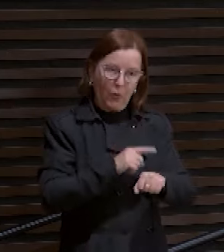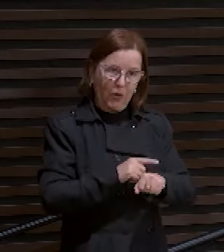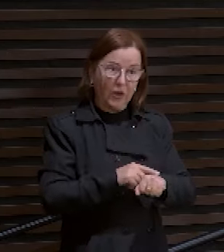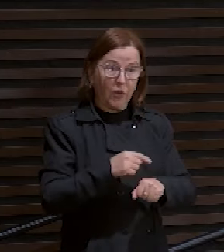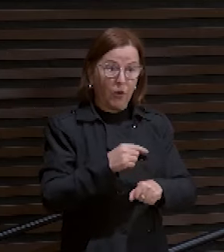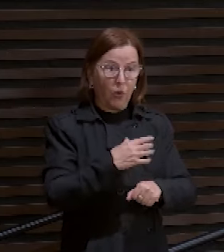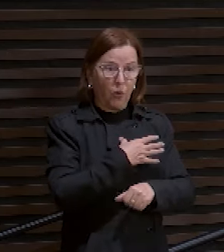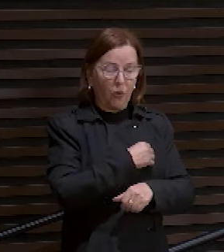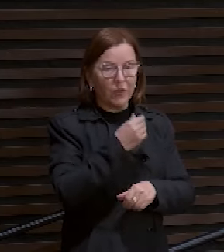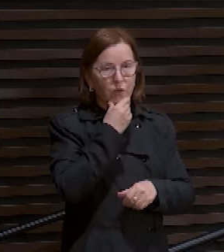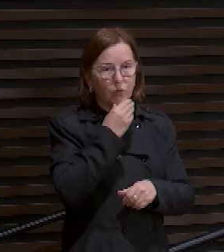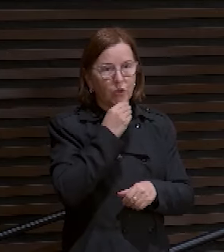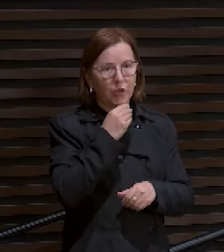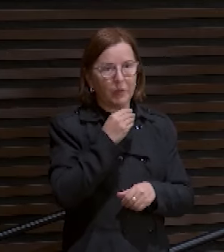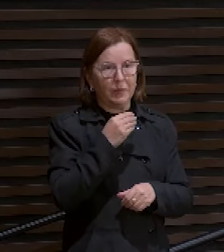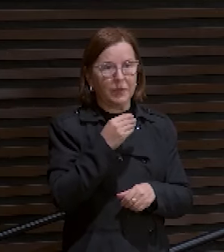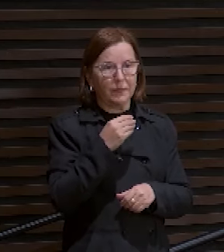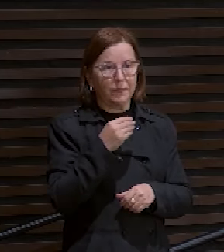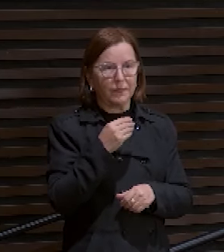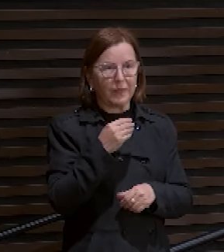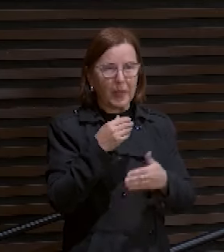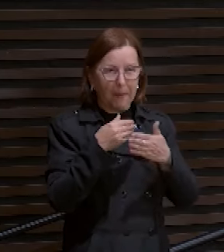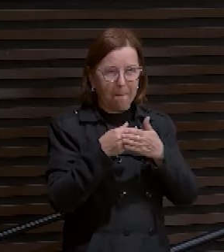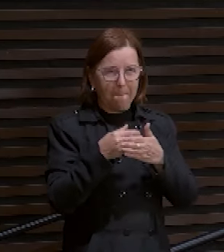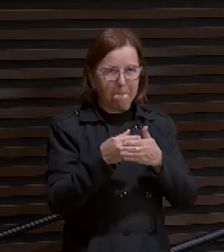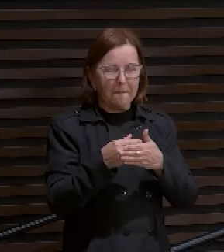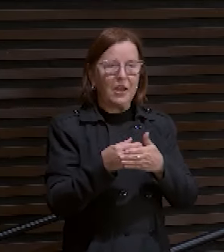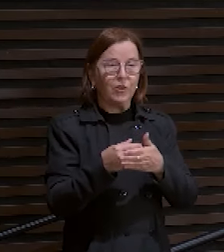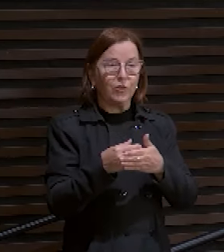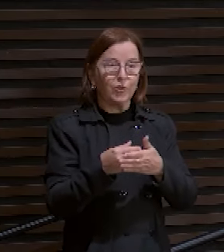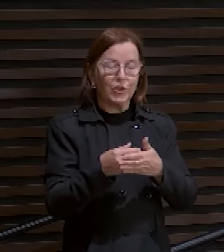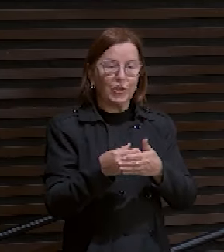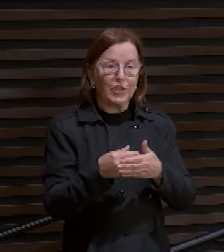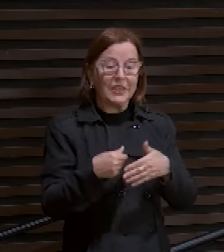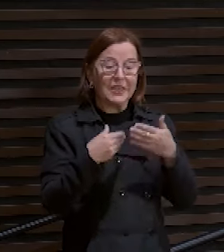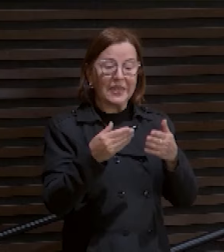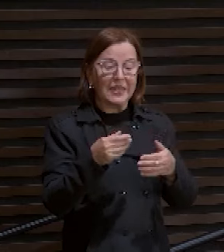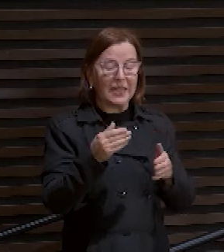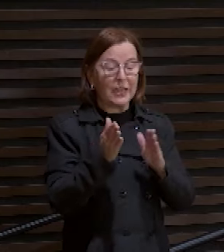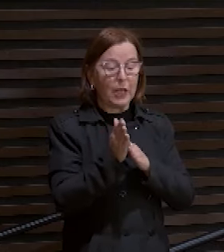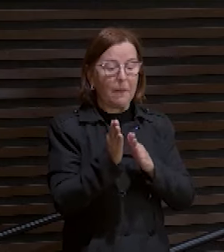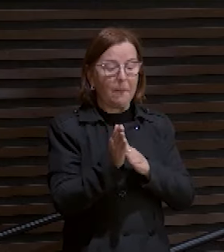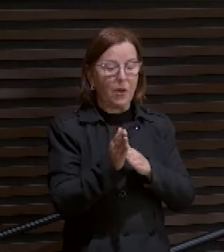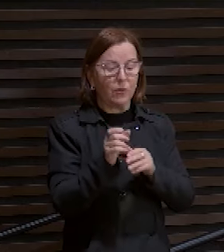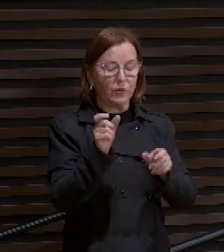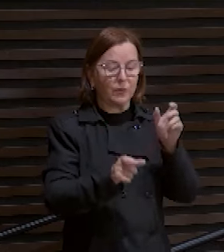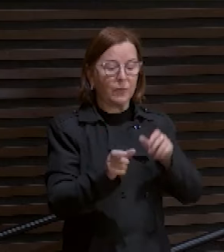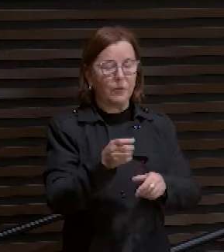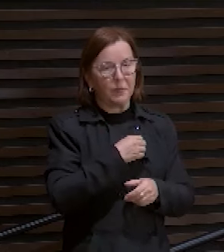Para ser entregue nas mãos dos pecadores. Agora o terceiro texto. Marcos 14.